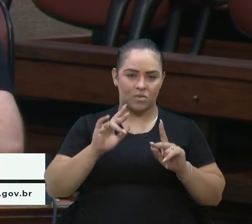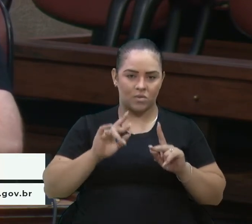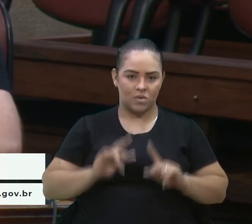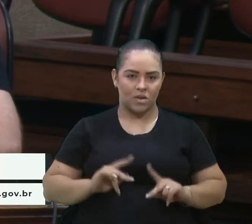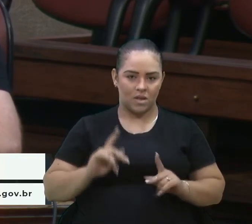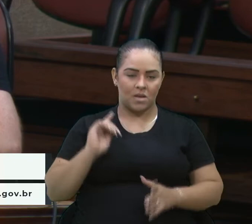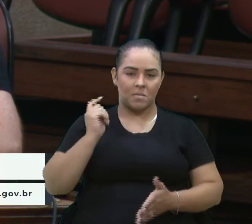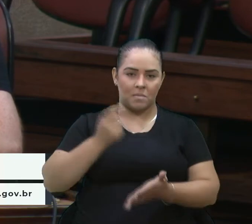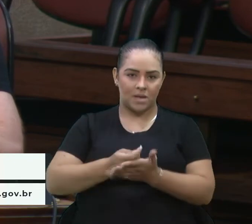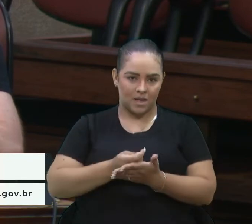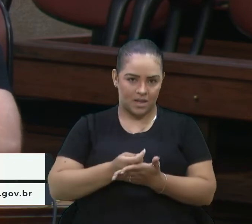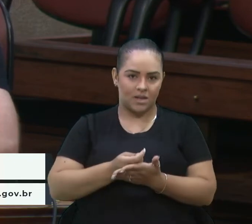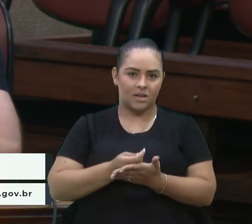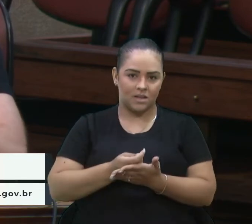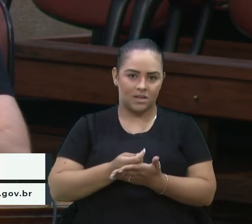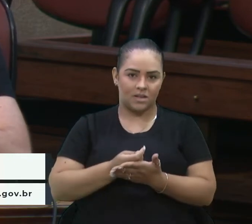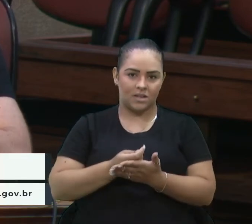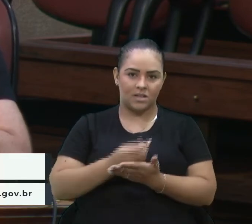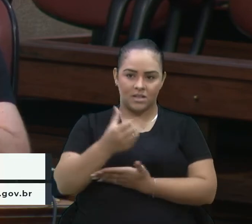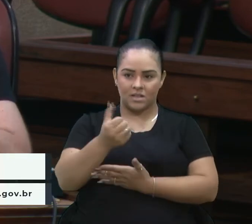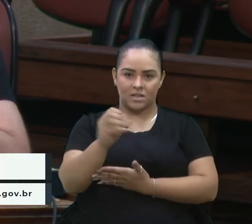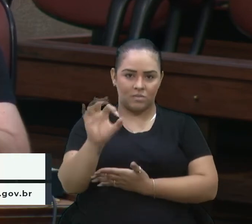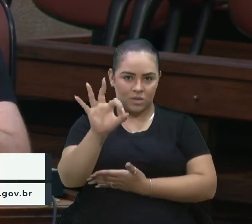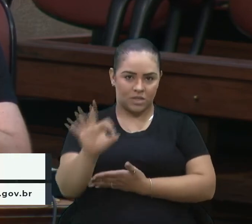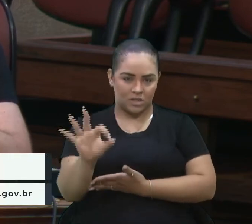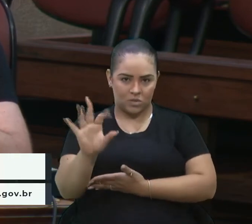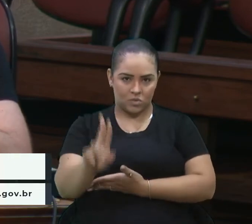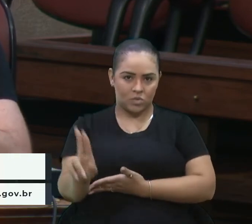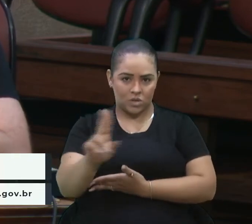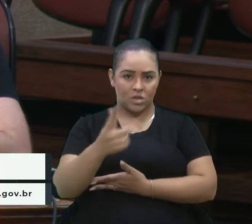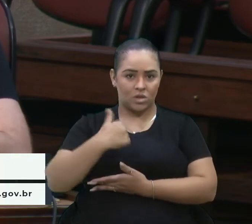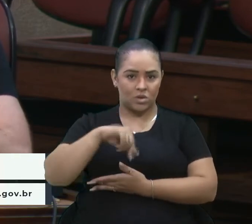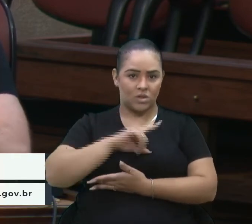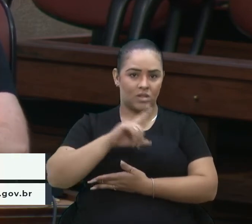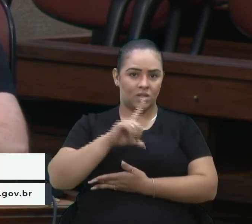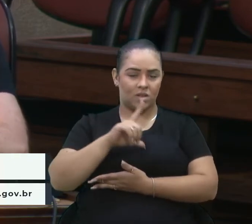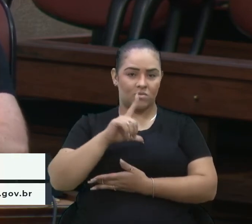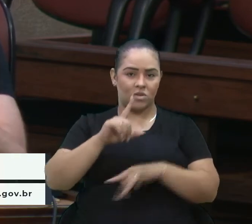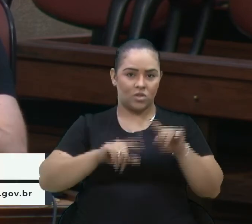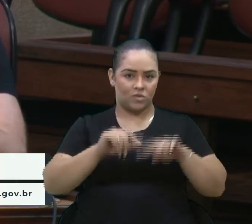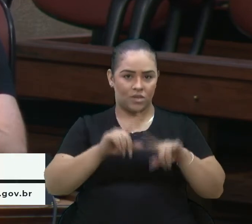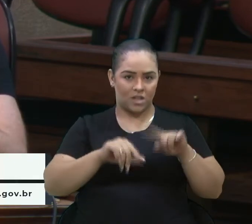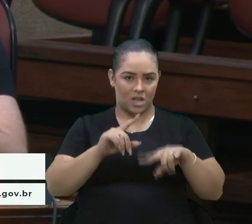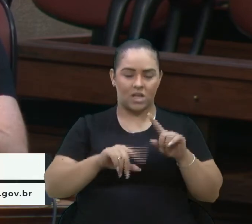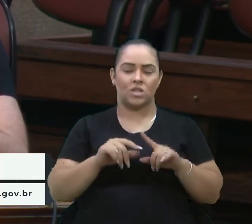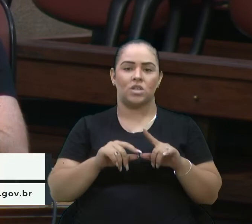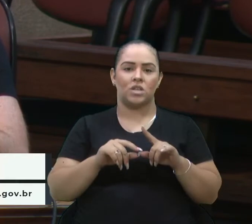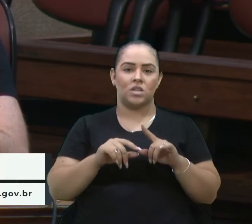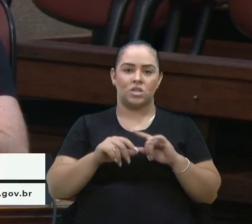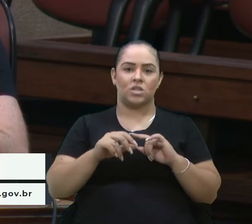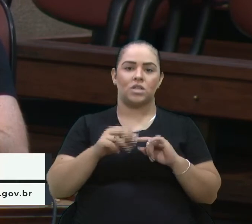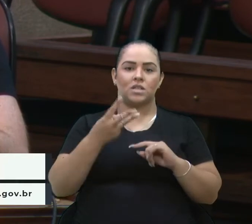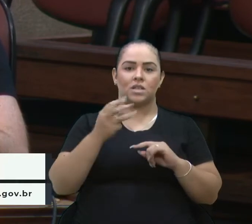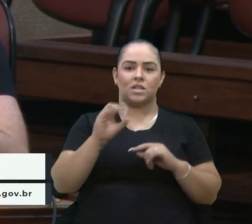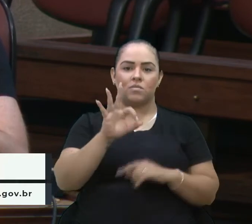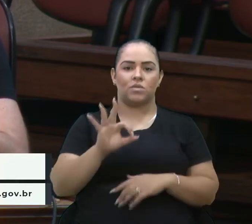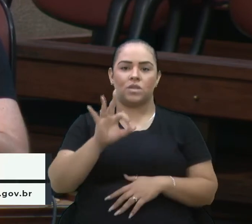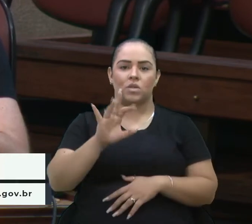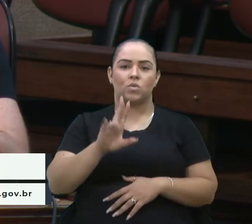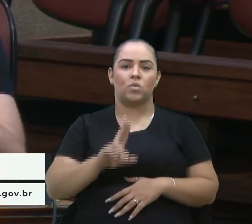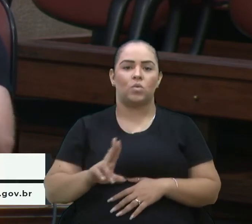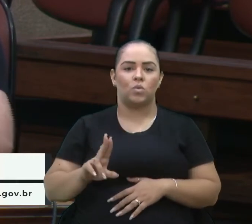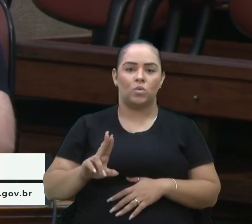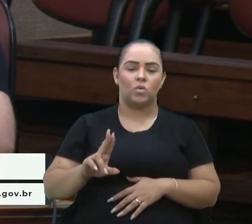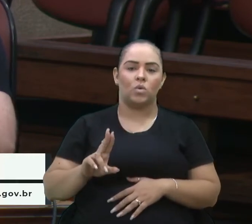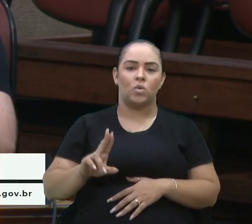poucos por cento usar, não utilizam. Então, a gente tem um serviço que é pago por 100%, onde só 60% utiliza e mesmo assim é ruim. Então,